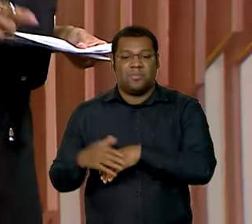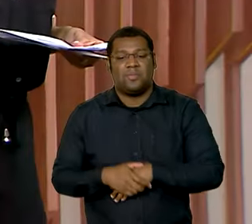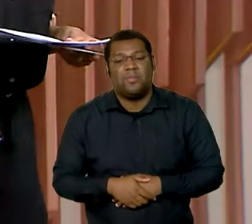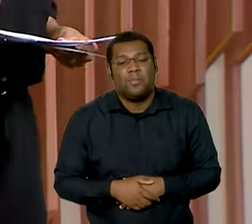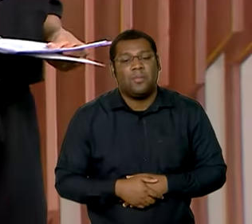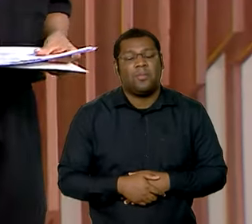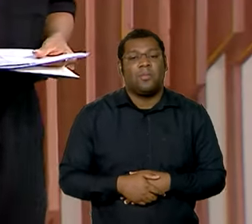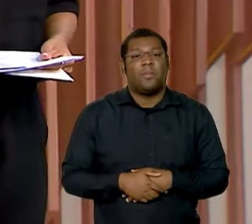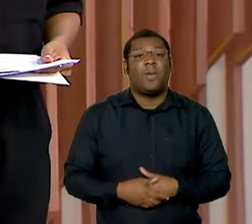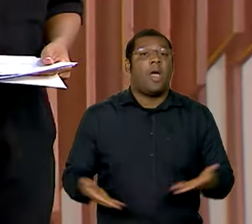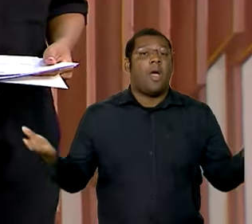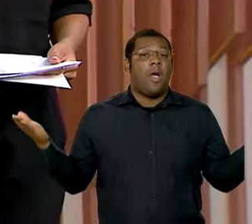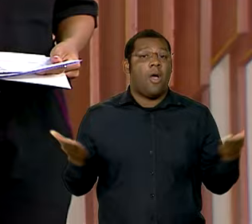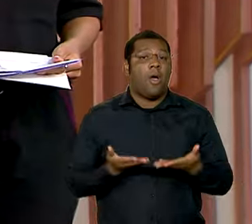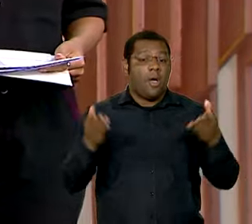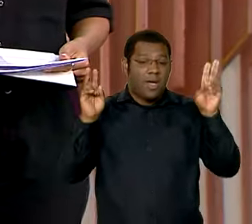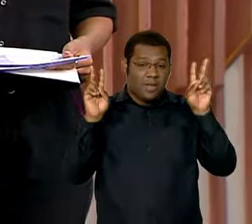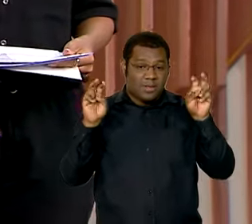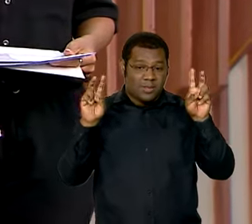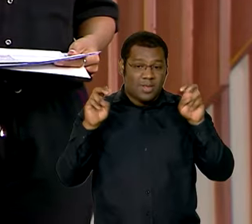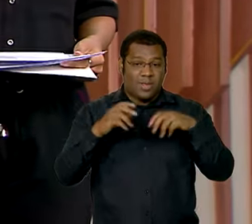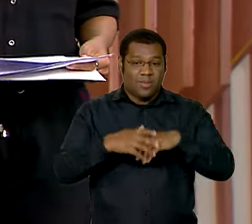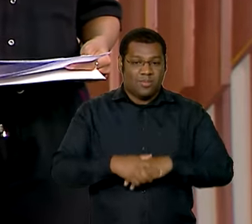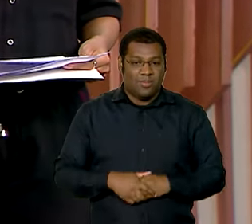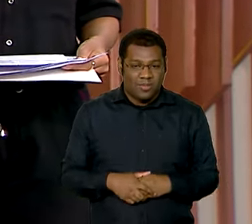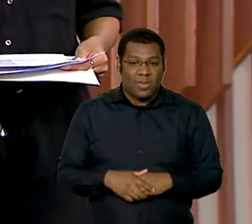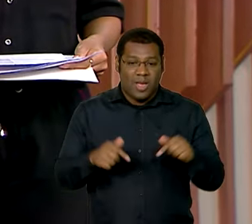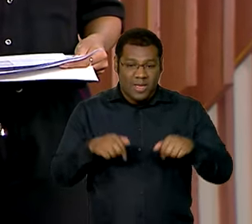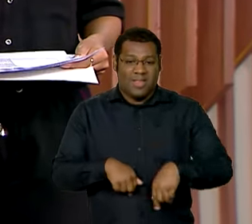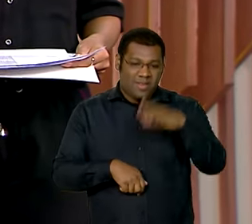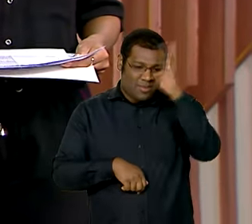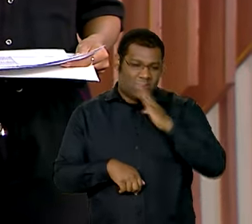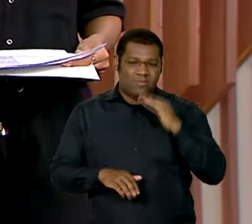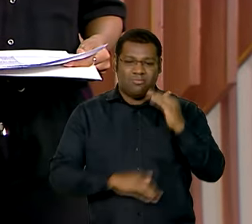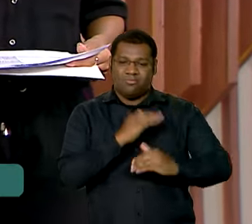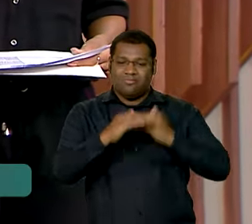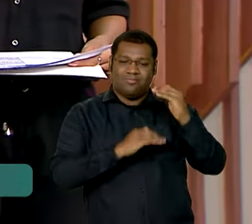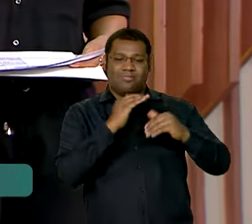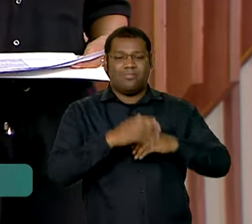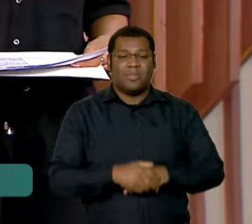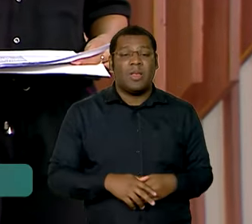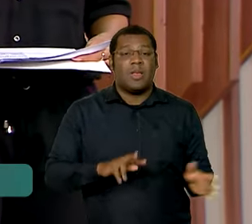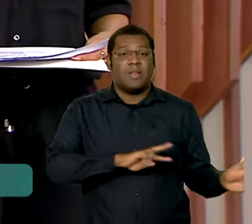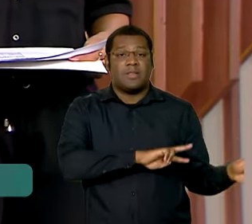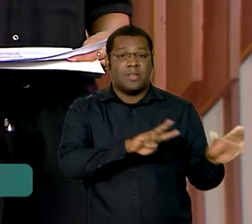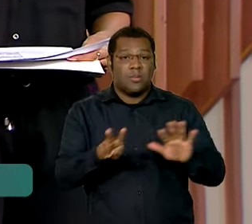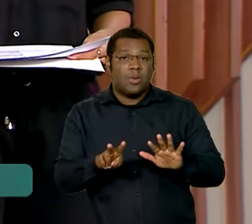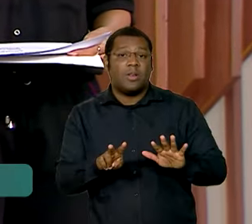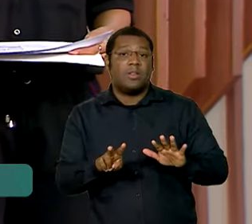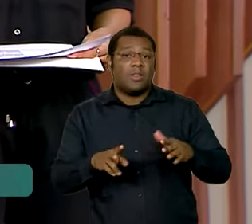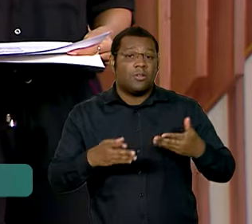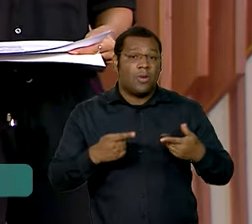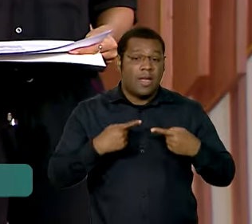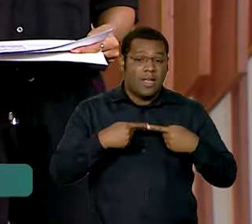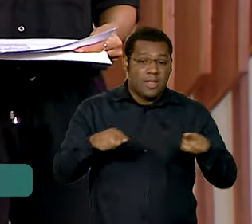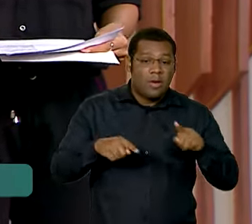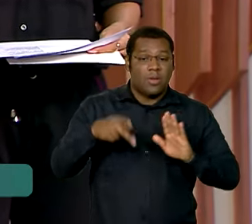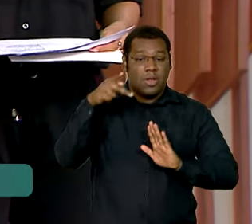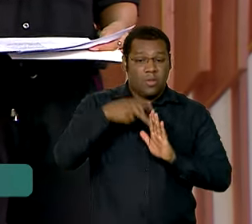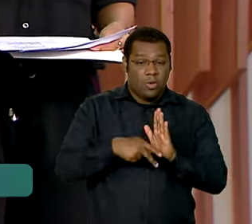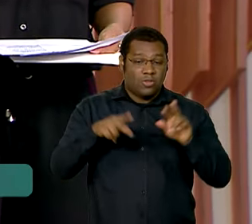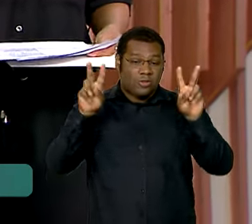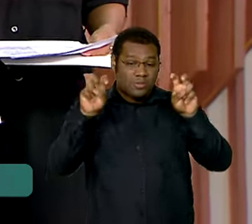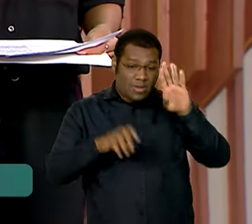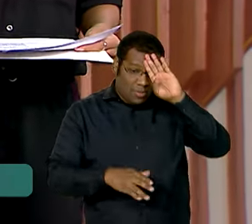E voltando a falar sobre a retomada do desenvolvimento no país, foi lançado esta semana o programa Acredita, que tem o objetivo